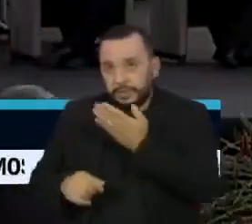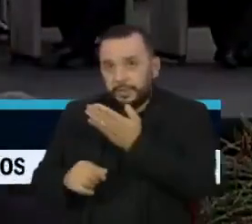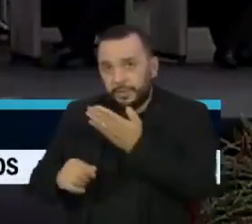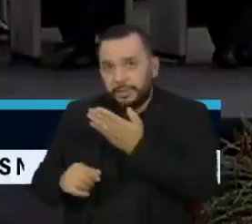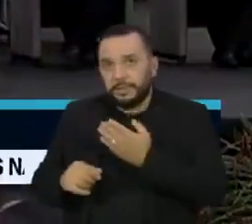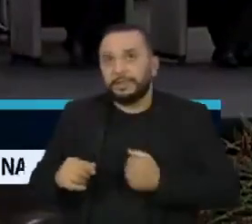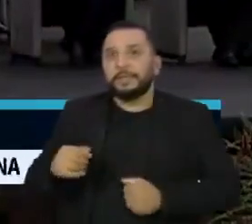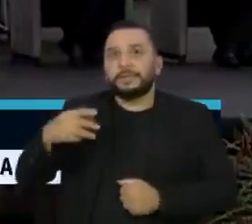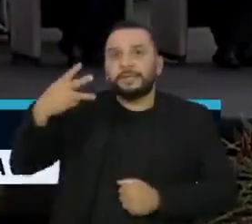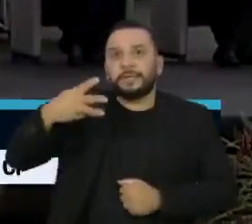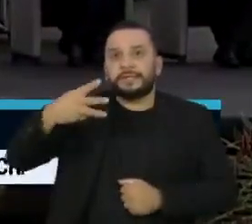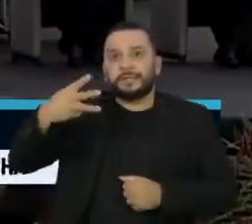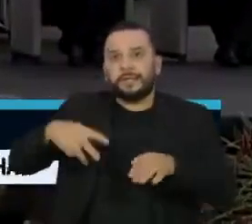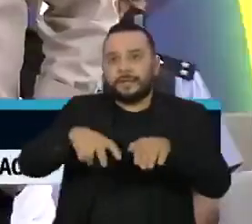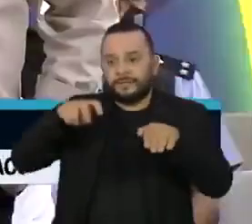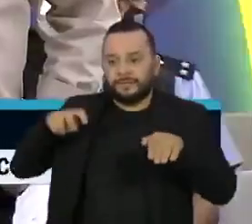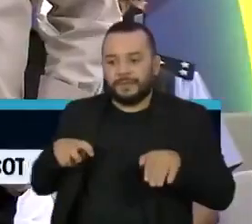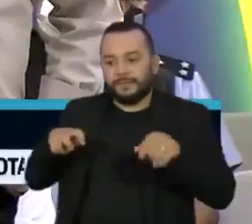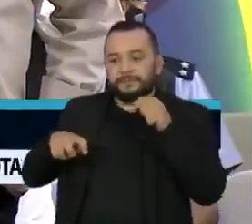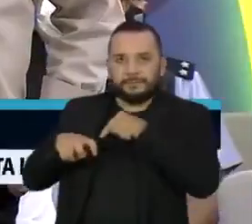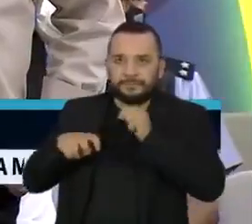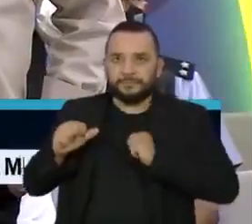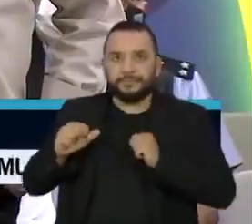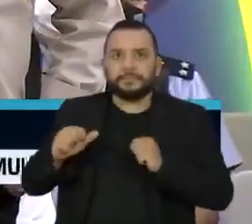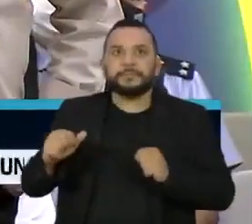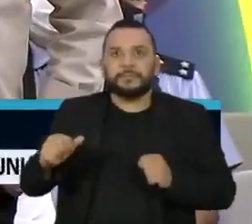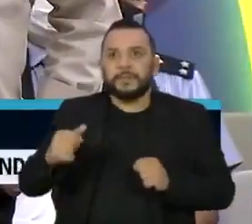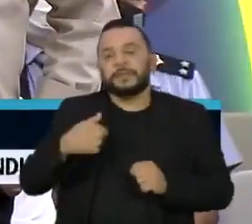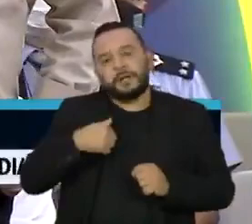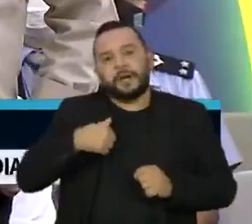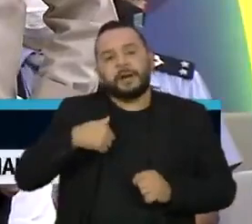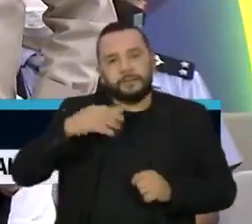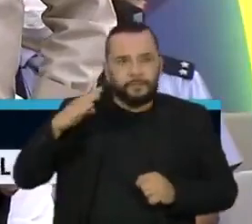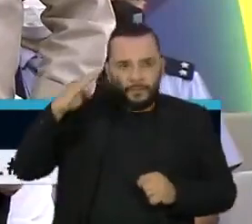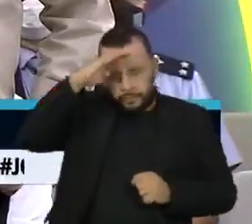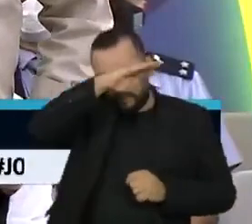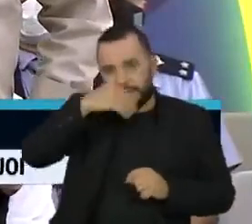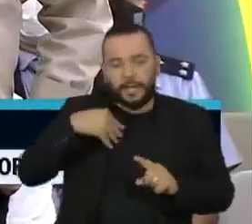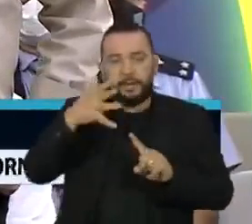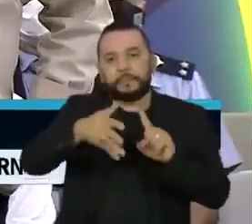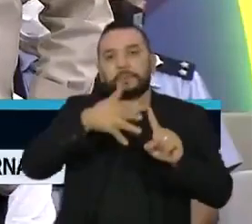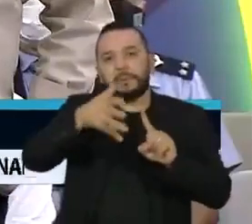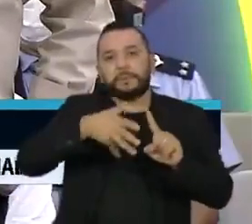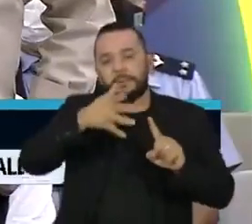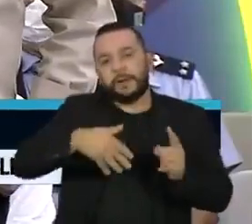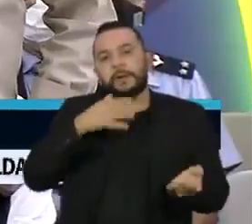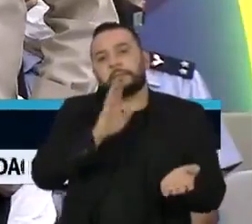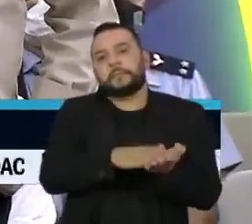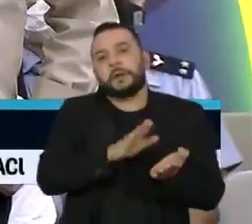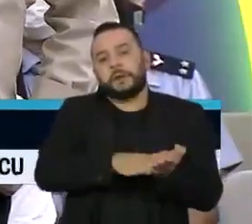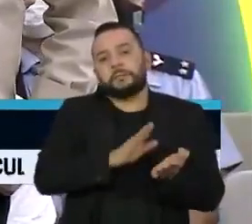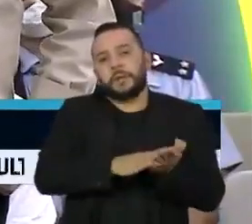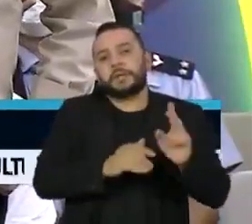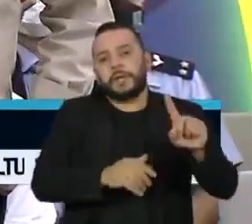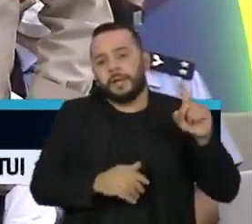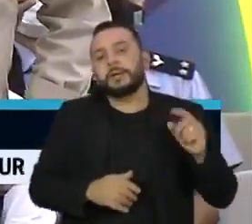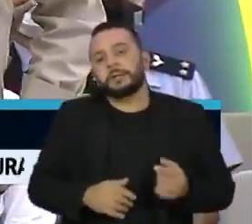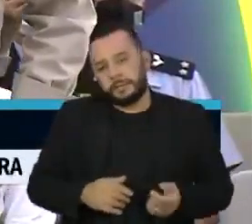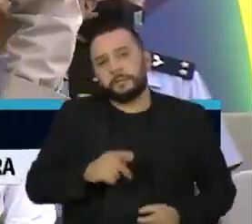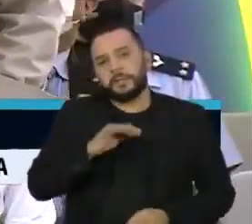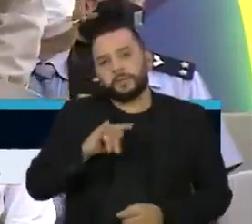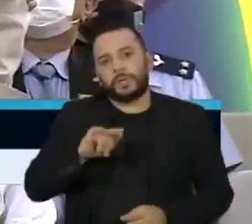ficou na terceira fila das autoridades. No discurso, o presidente Jair Bolsonaro fez elogios ao ex-subordinado.